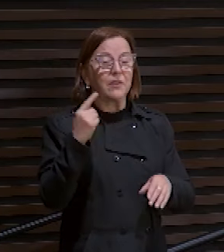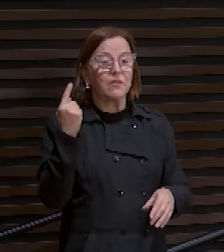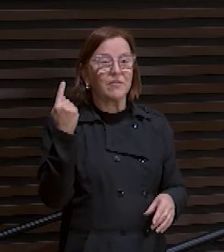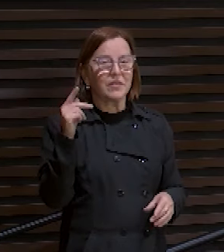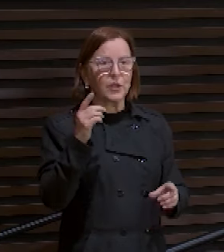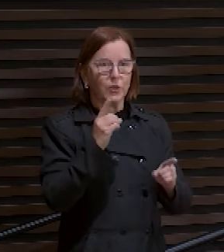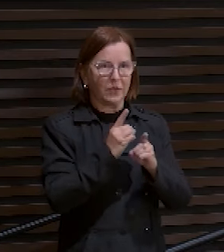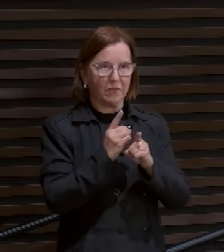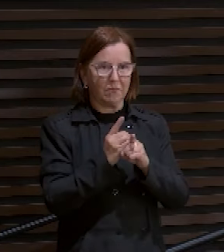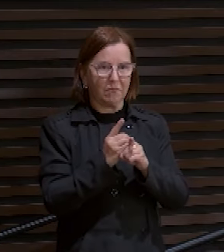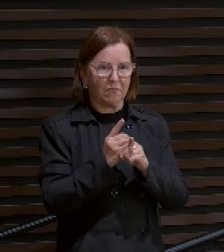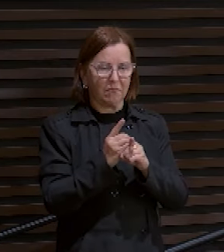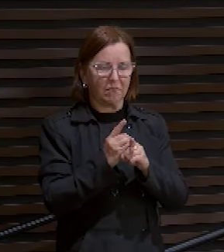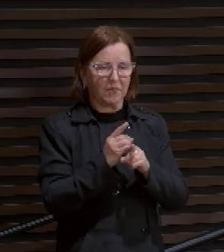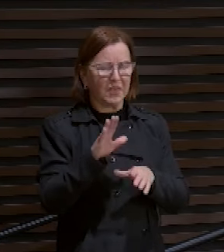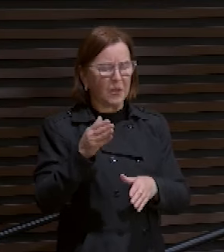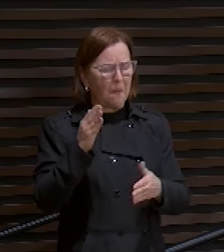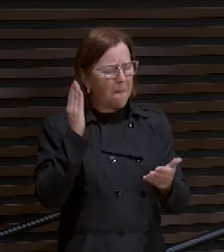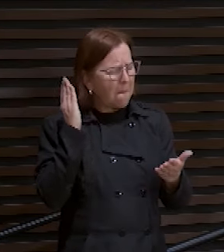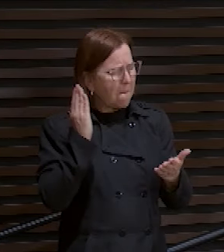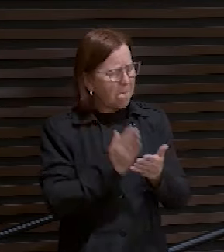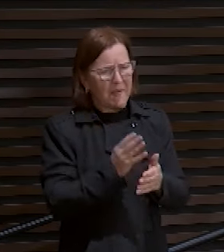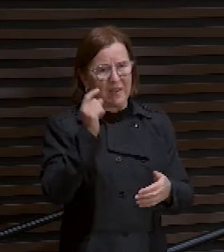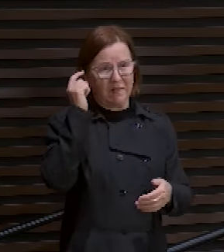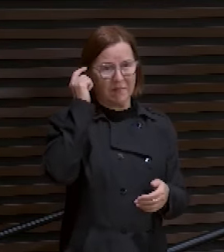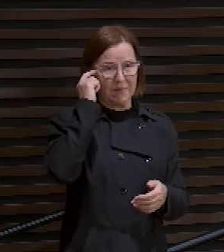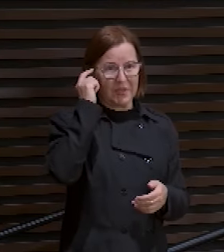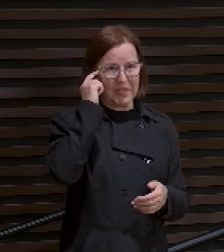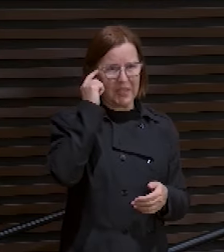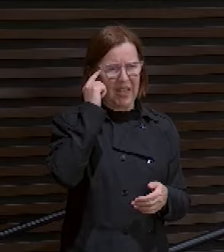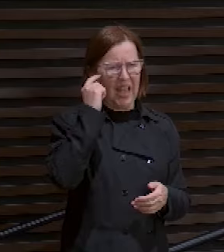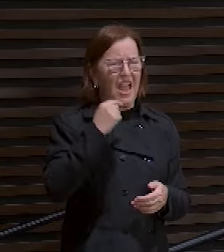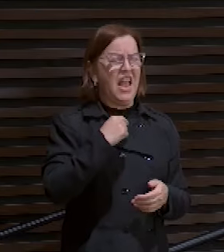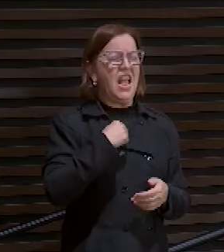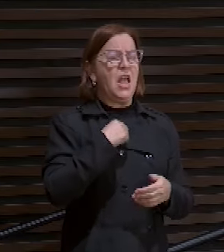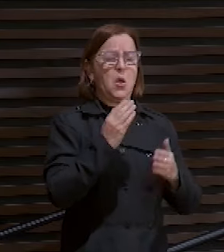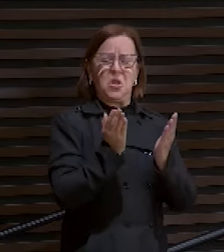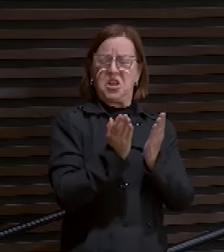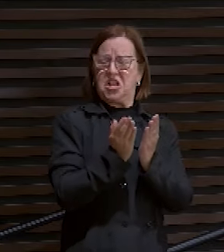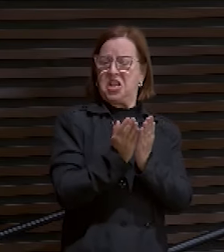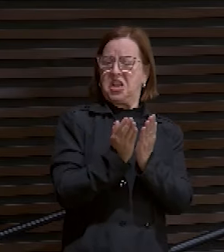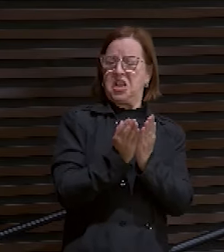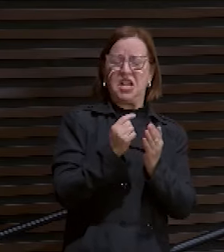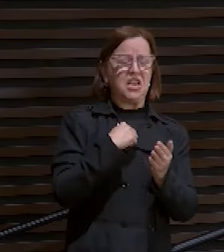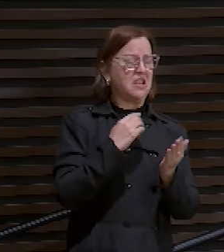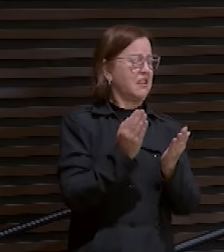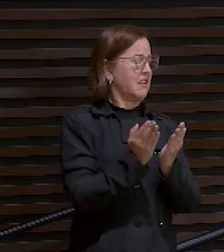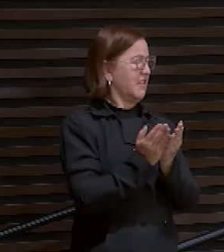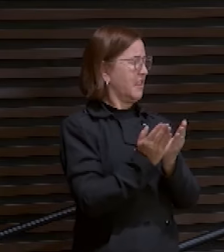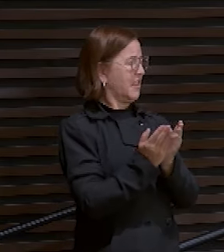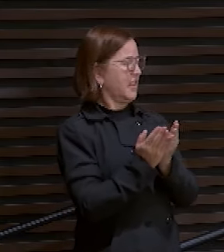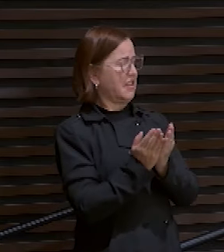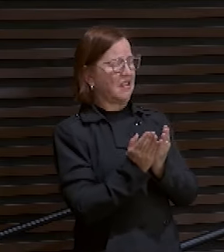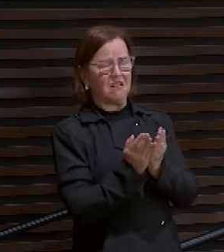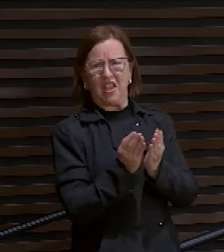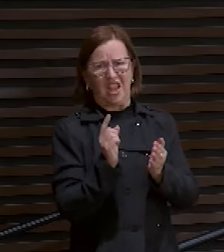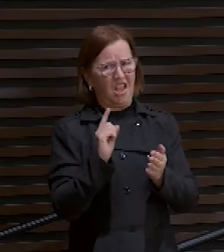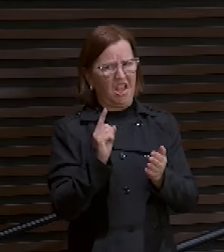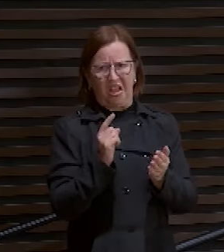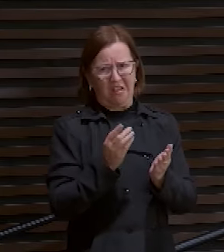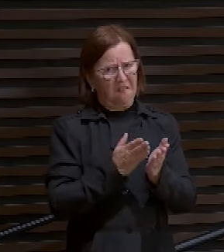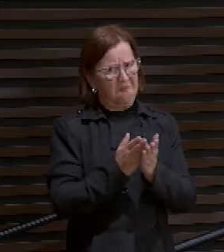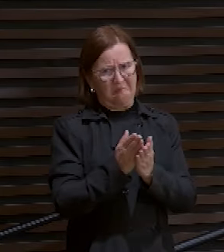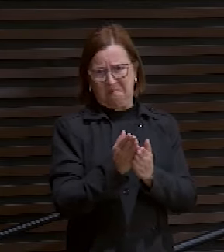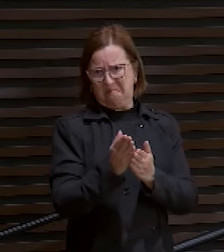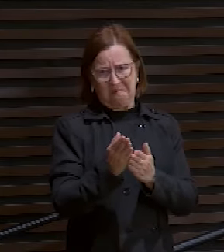Então, para com essa, esse pensamento de que, não, eu sou crente, eu sou cristão, eu não vou passar por essas coisas,